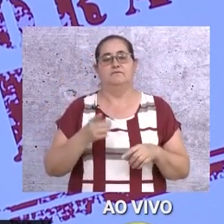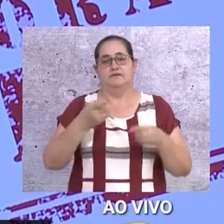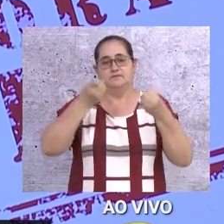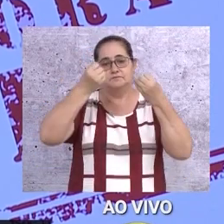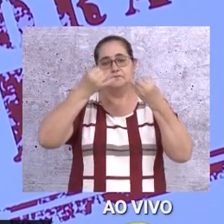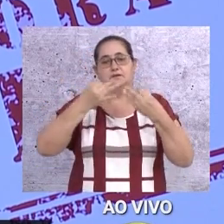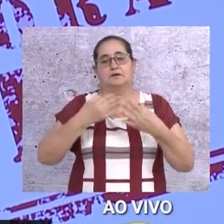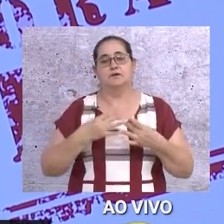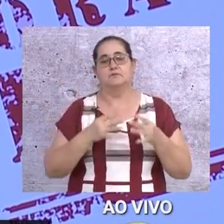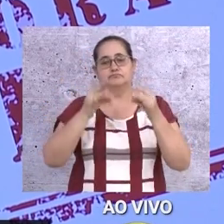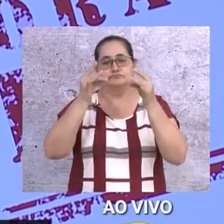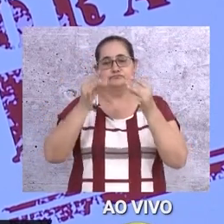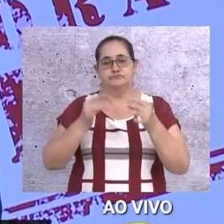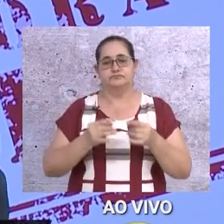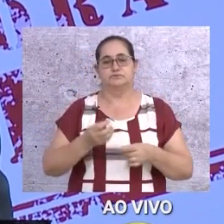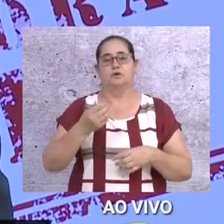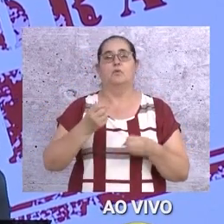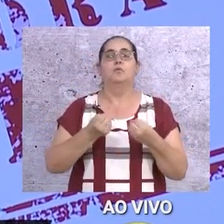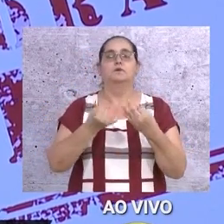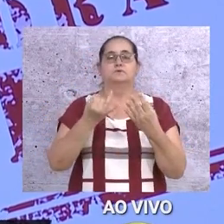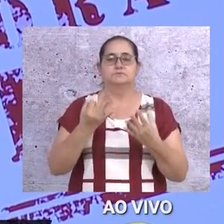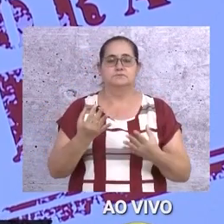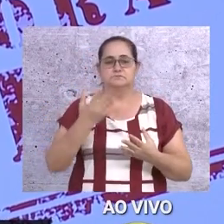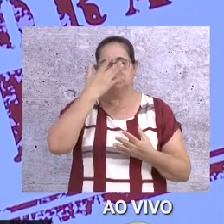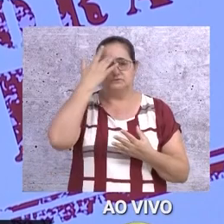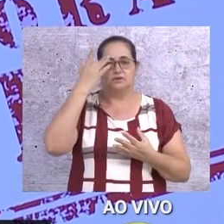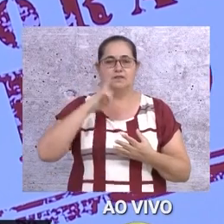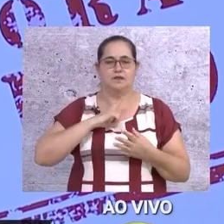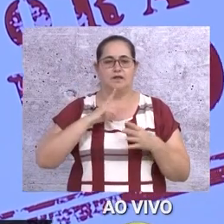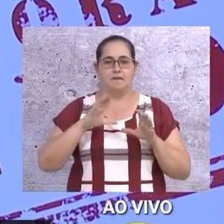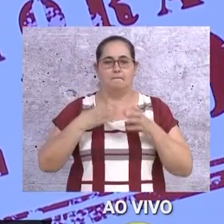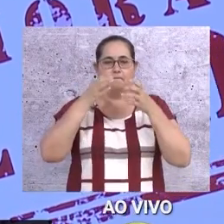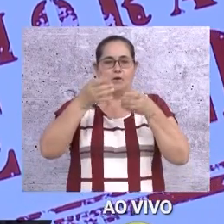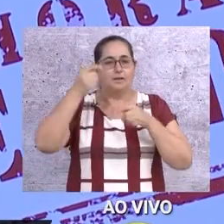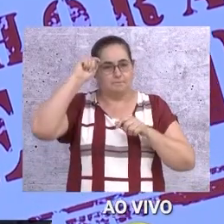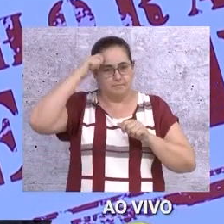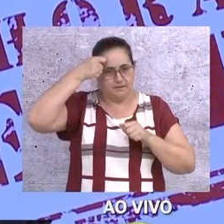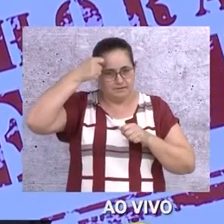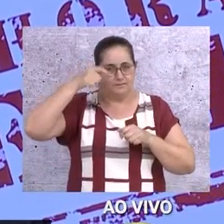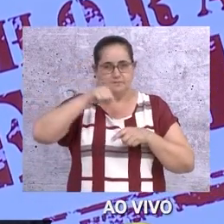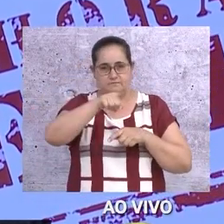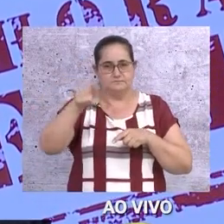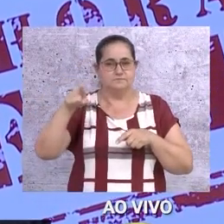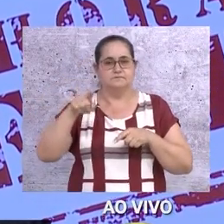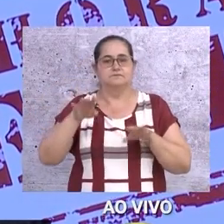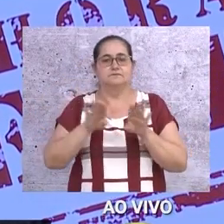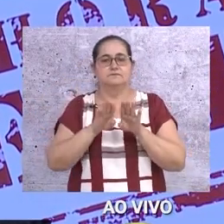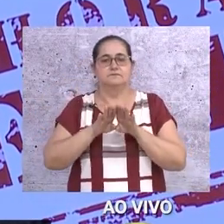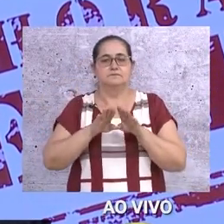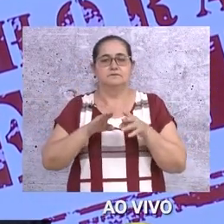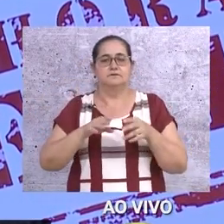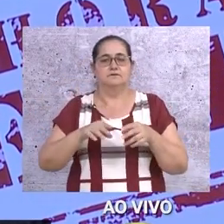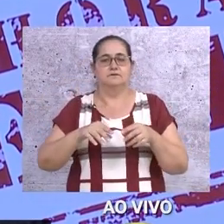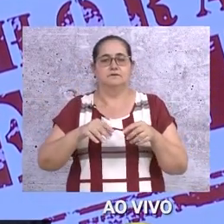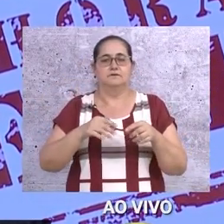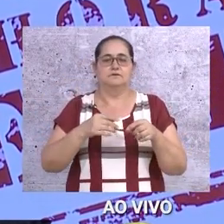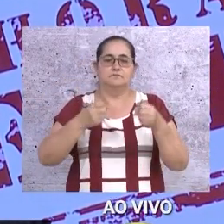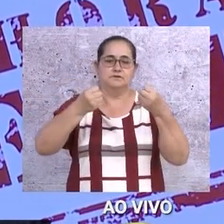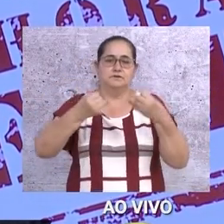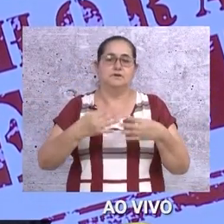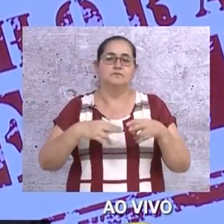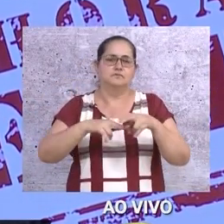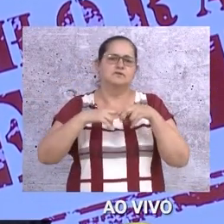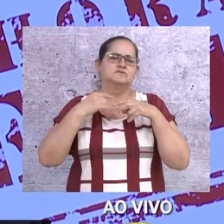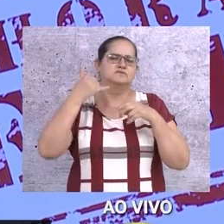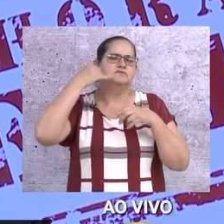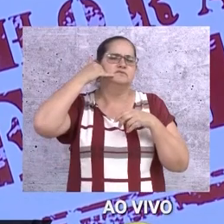comentando com a gente esses números, tá? Então, fica aí essa bola pretíssima para esse pessoal. E quanto ao caso da telefonia,